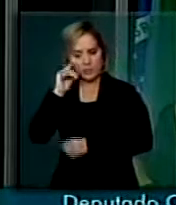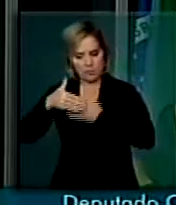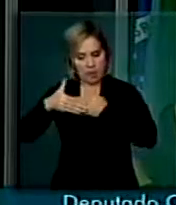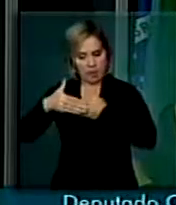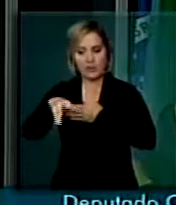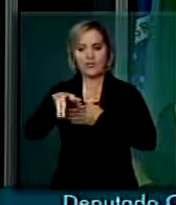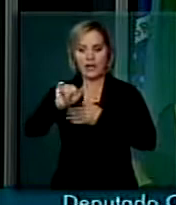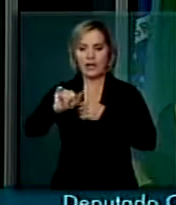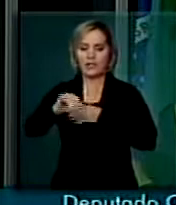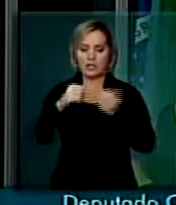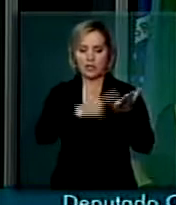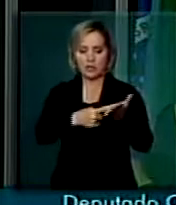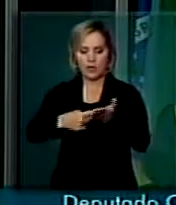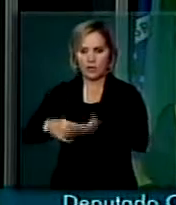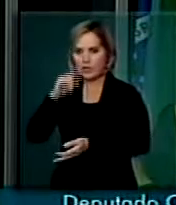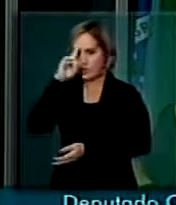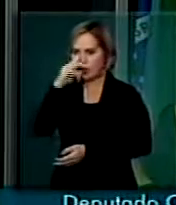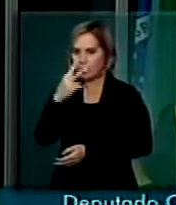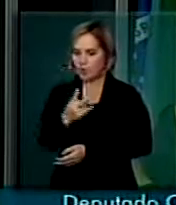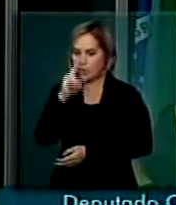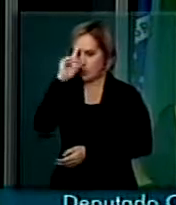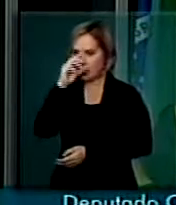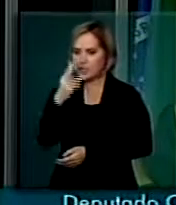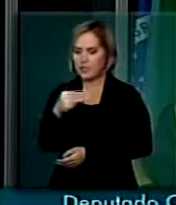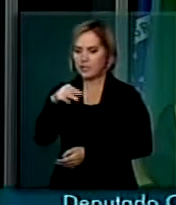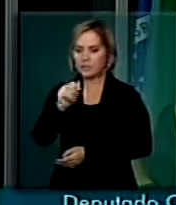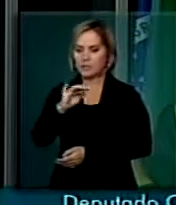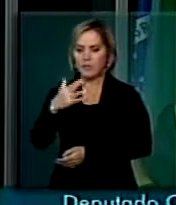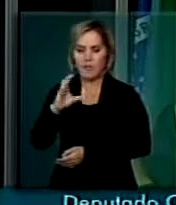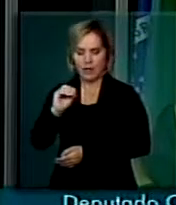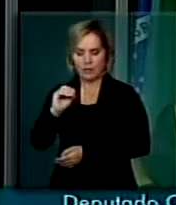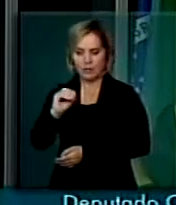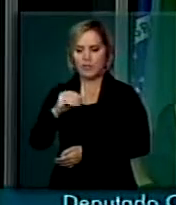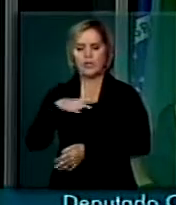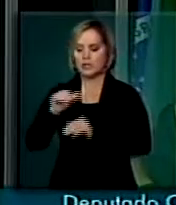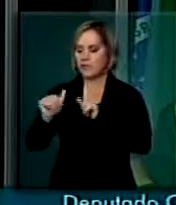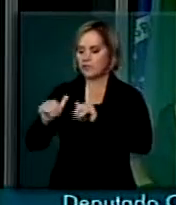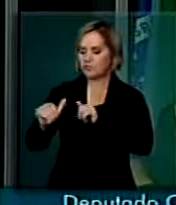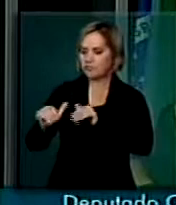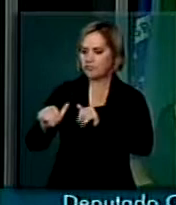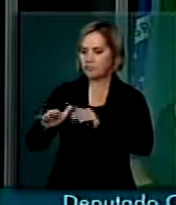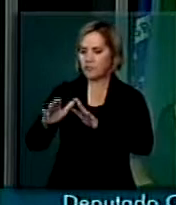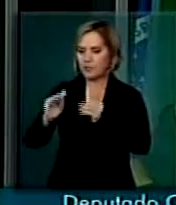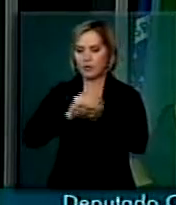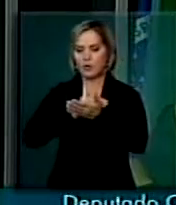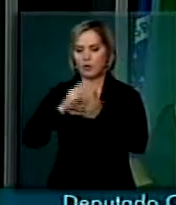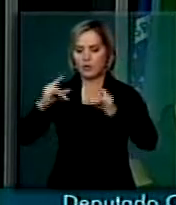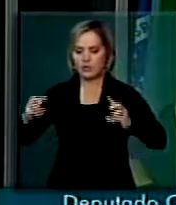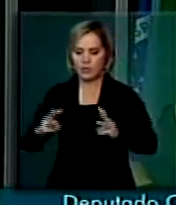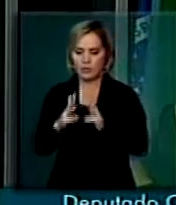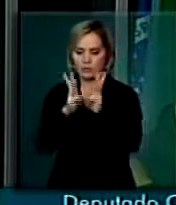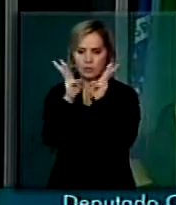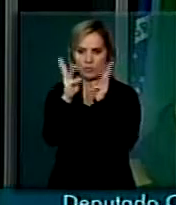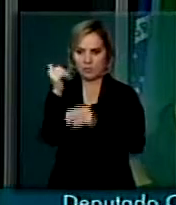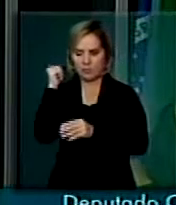os convites. Dia 2 e 3 faremos nova marcha, saindo da Catedral até aqui o Congresso, para a gente poder fazer a nossa nova mobilização, com o